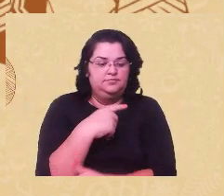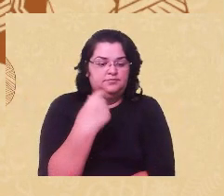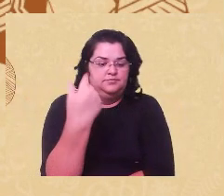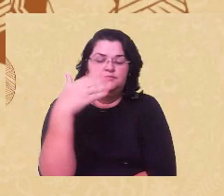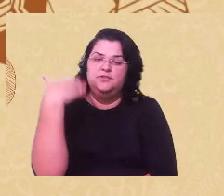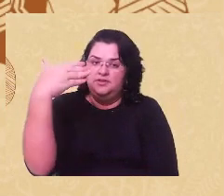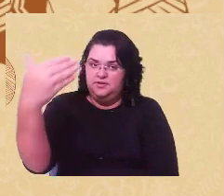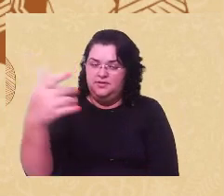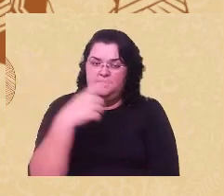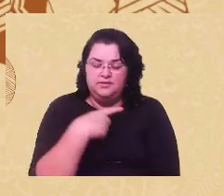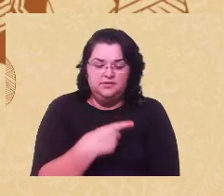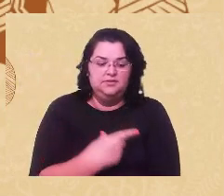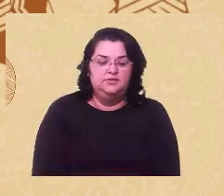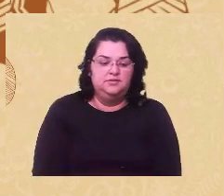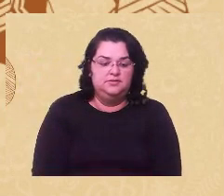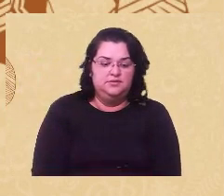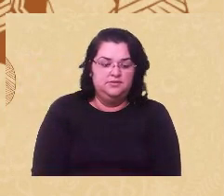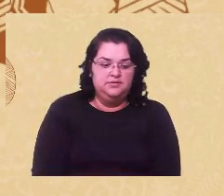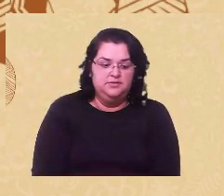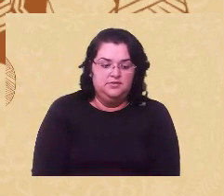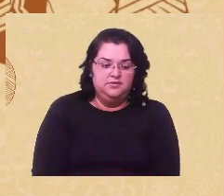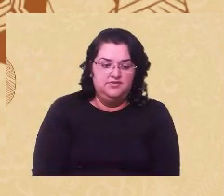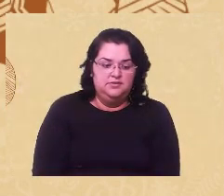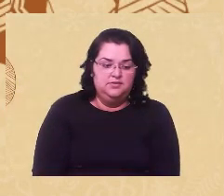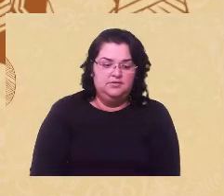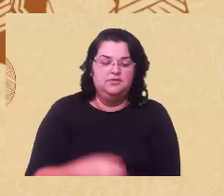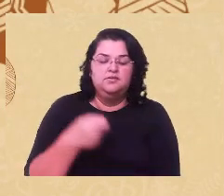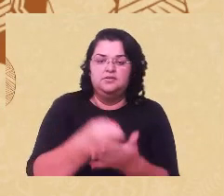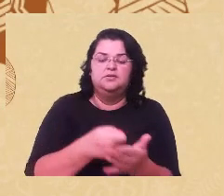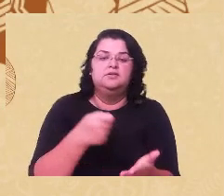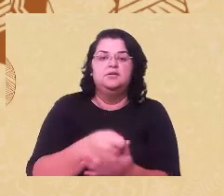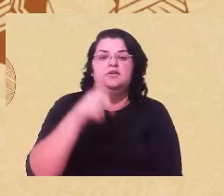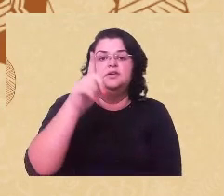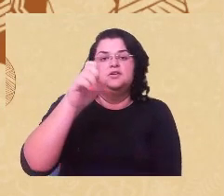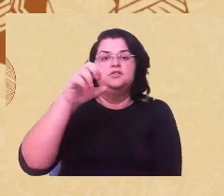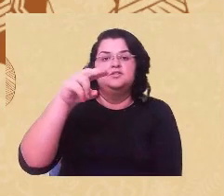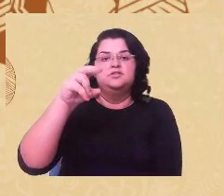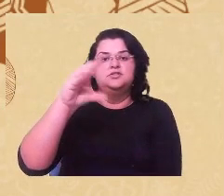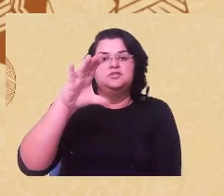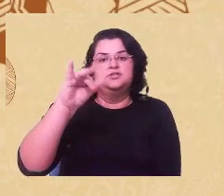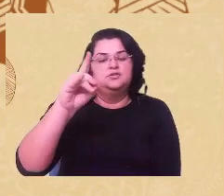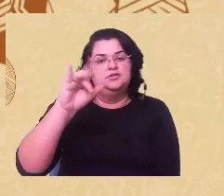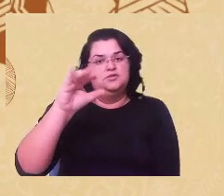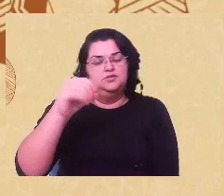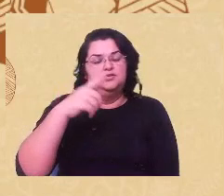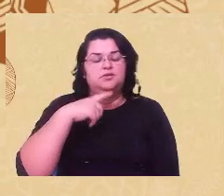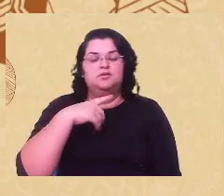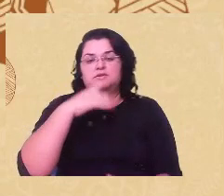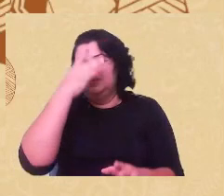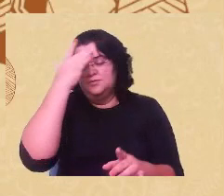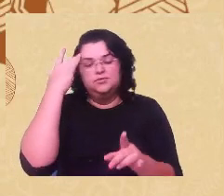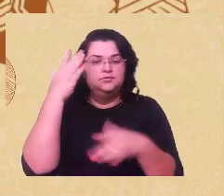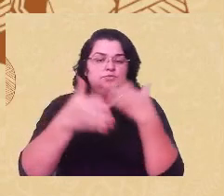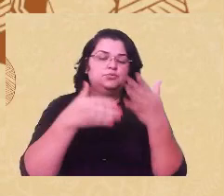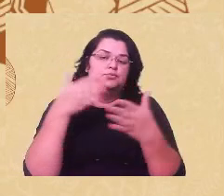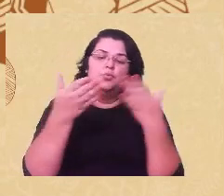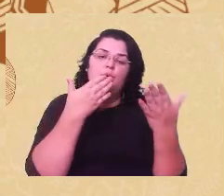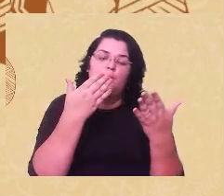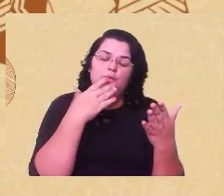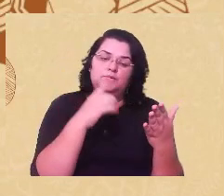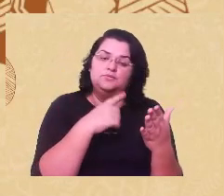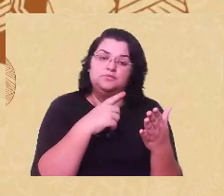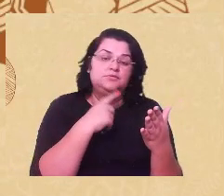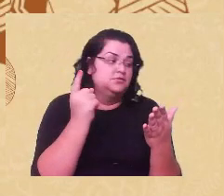senadores, mas a resistência de usar o termo de genocídio para falar sobre o que está acontecendo com a população indígena. A gente não pode perder de